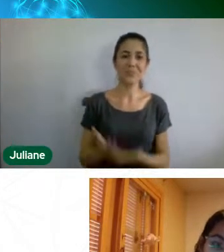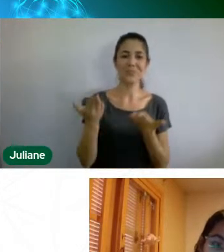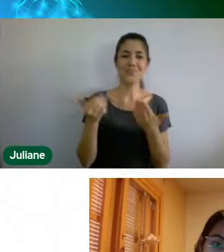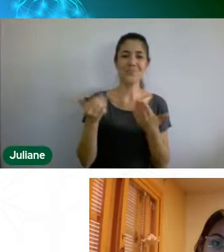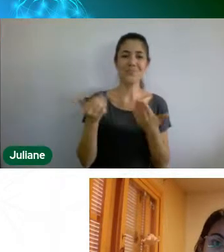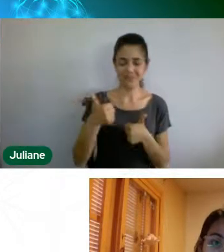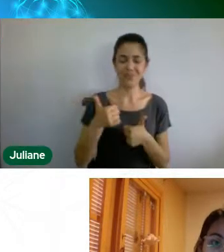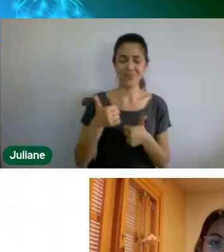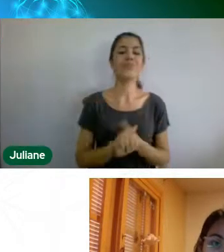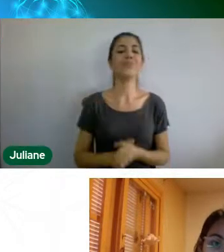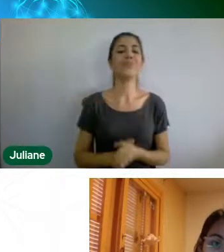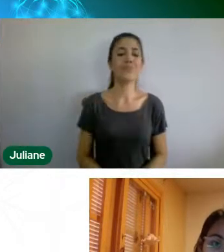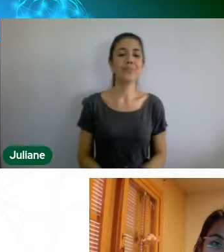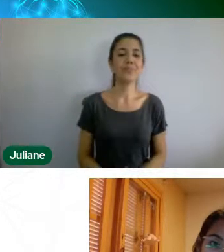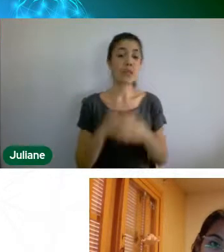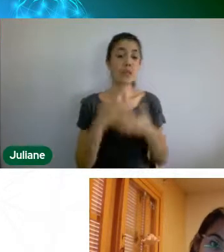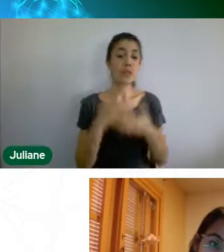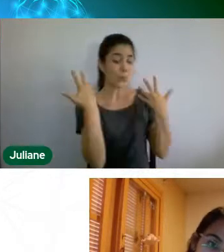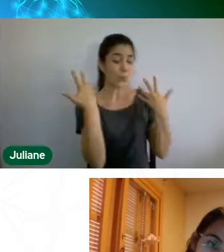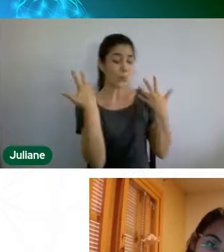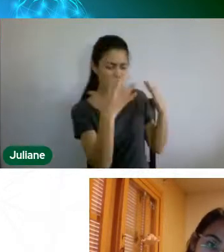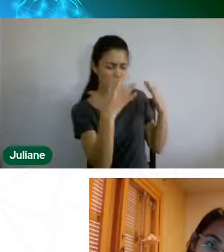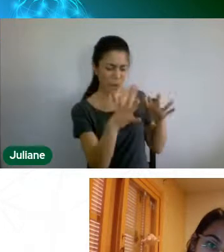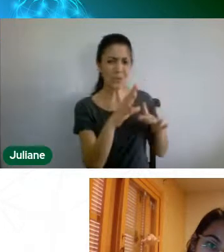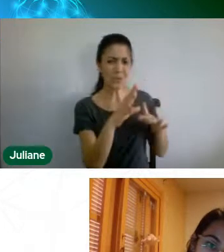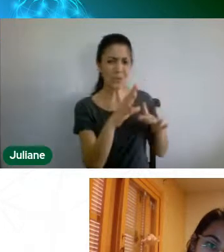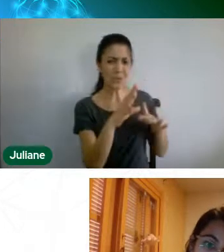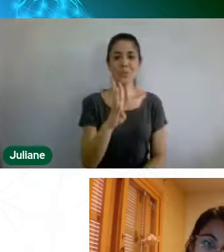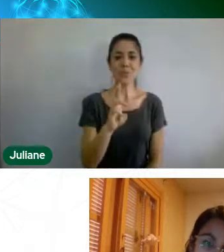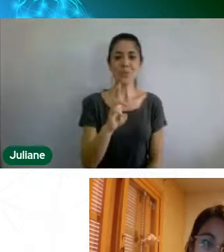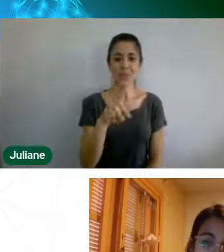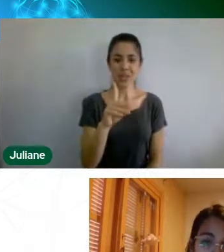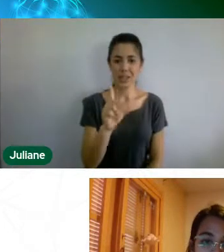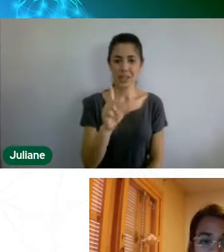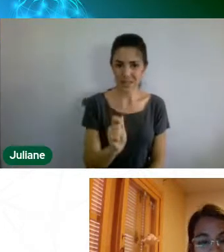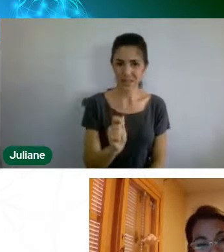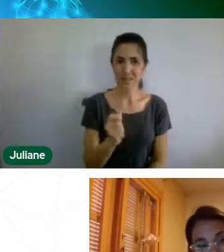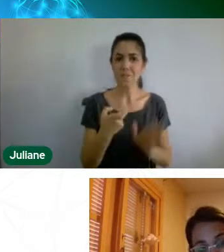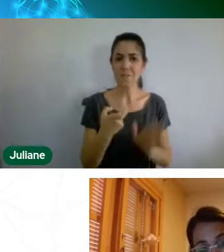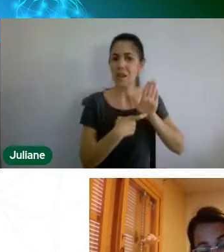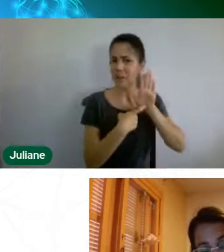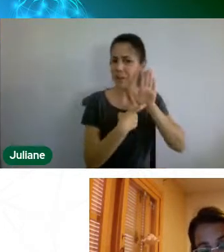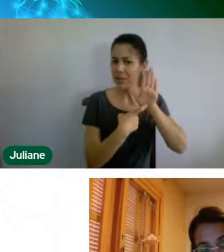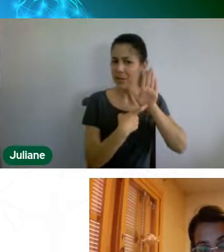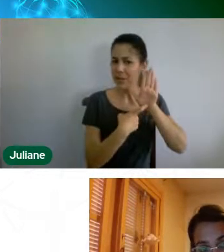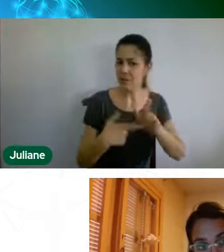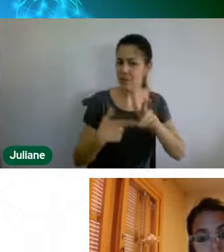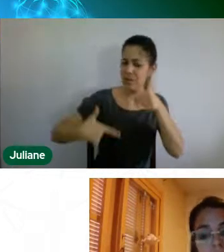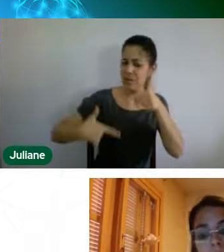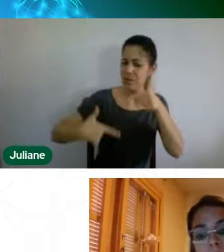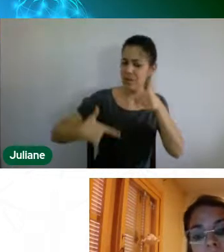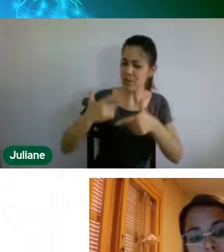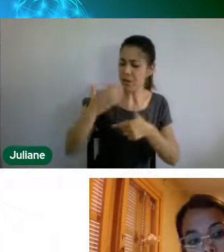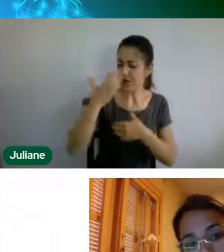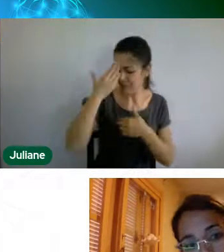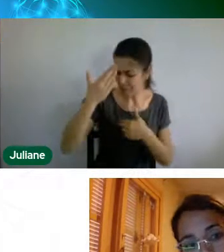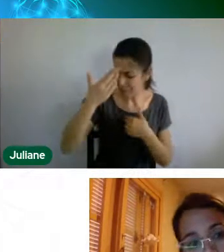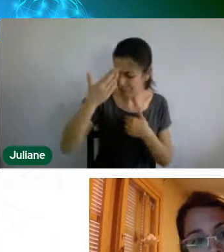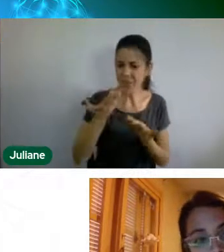Parabéns, Brenda, aí, pela apresentação do trabalho. Muito obrigada pelo compartilhamento do vídeo.